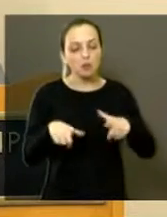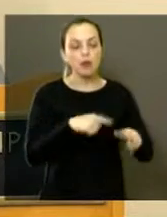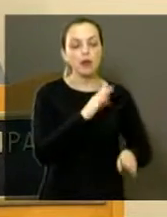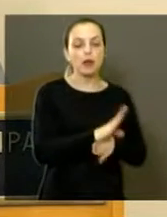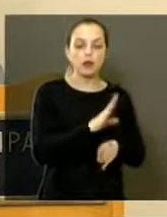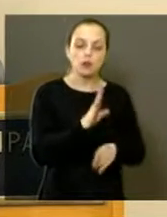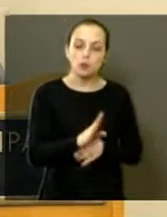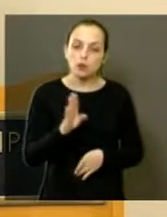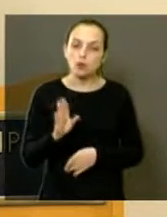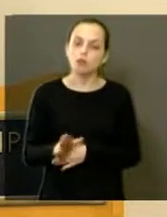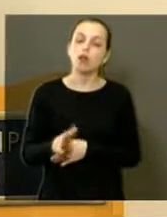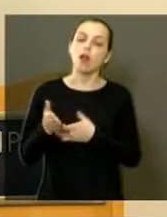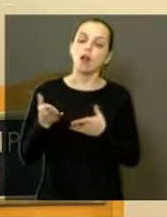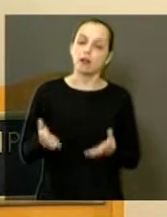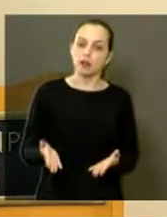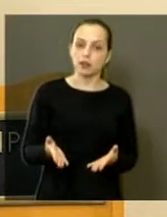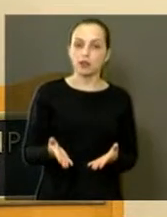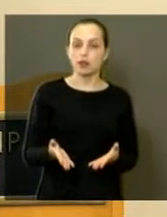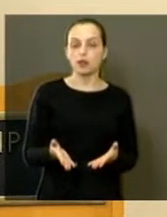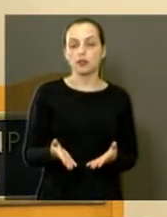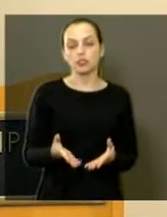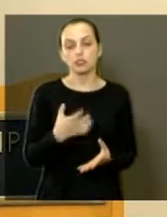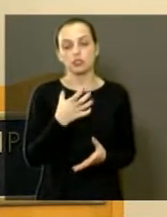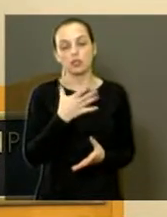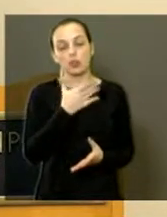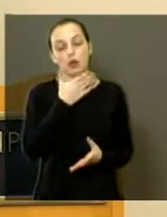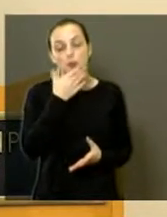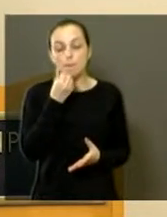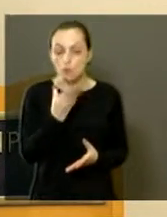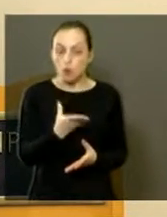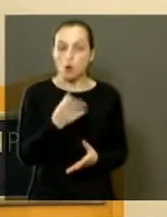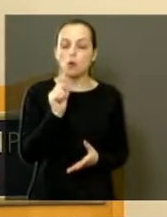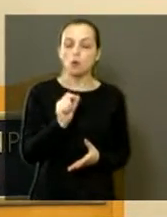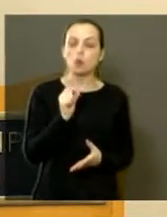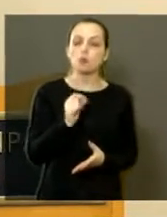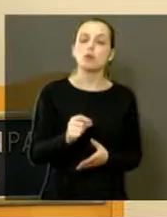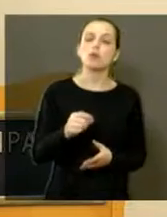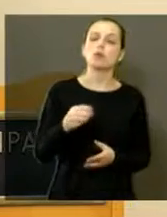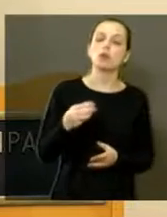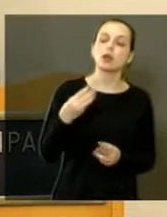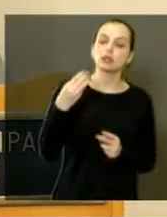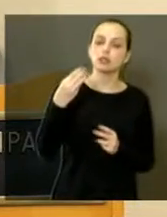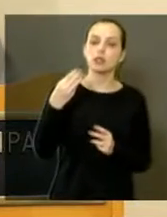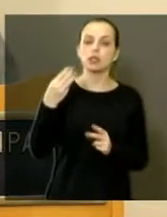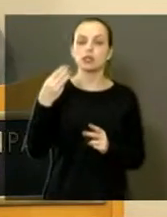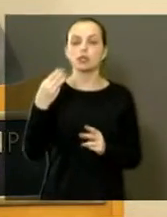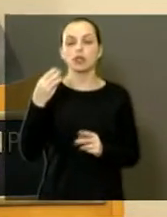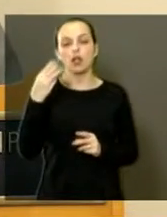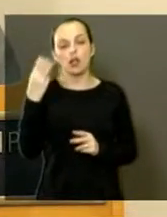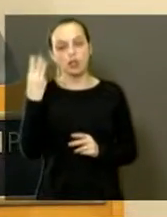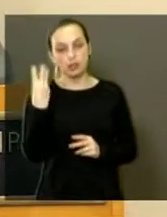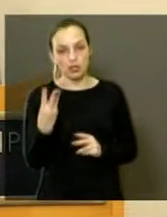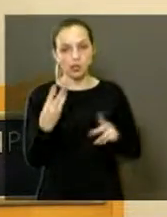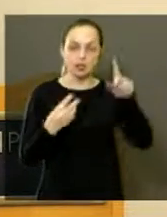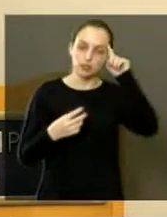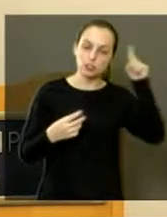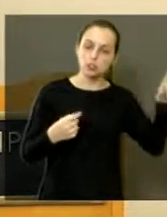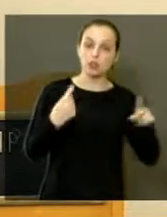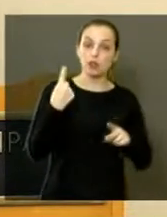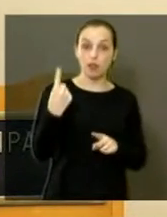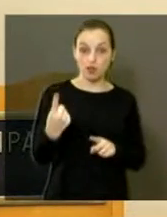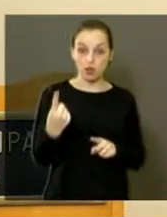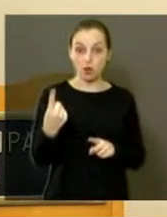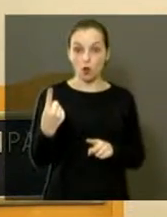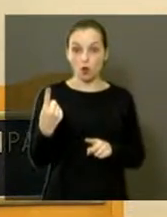E para eles seriam bem, um benefício maior. Que cada três dias de serviço, tem um dia de benefício. Então, é uma